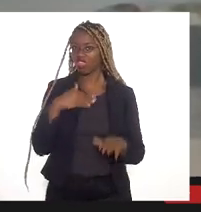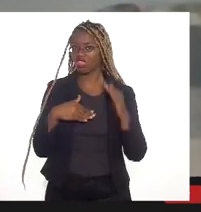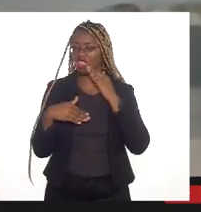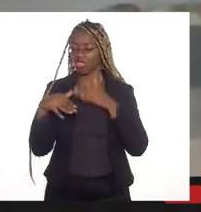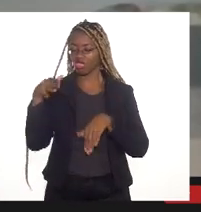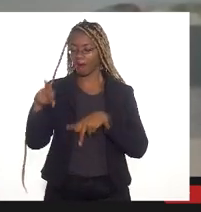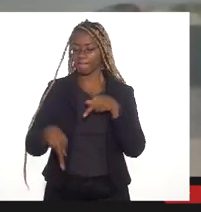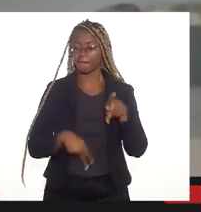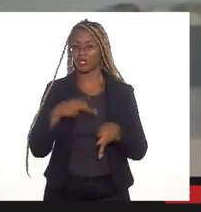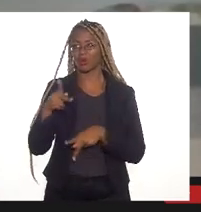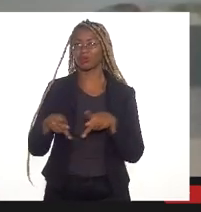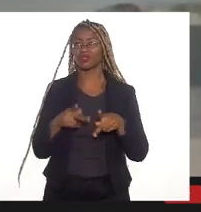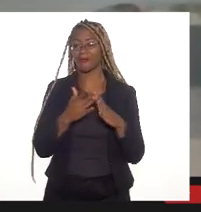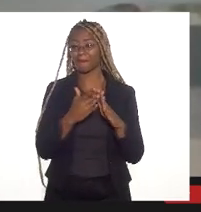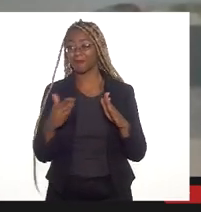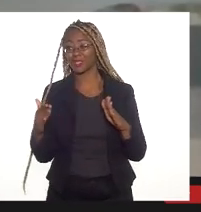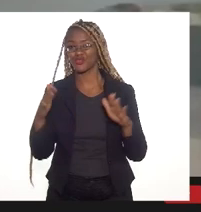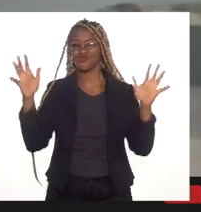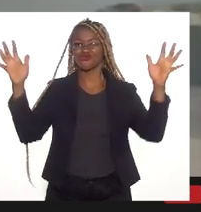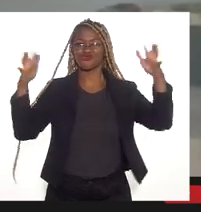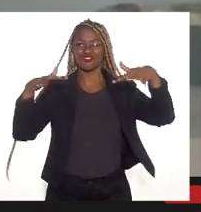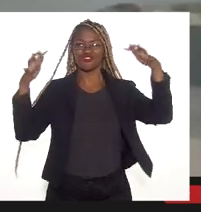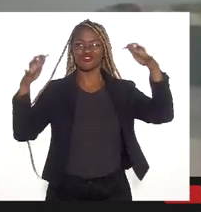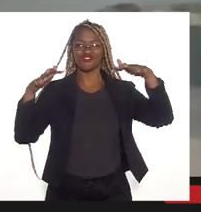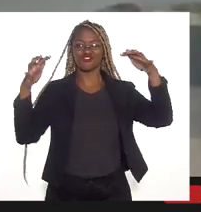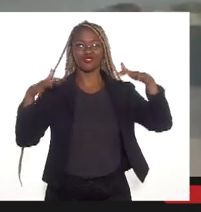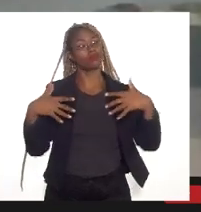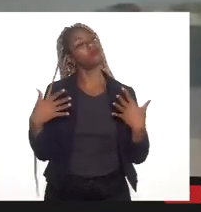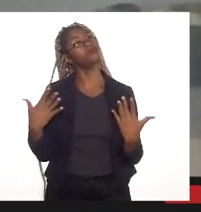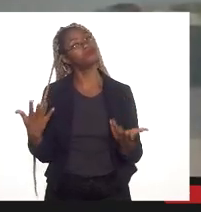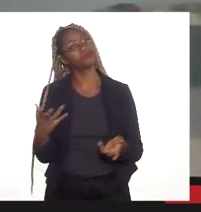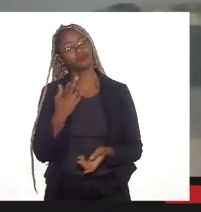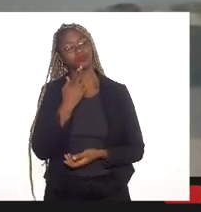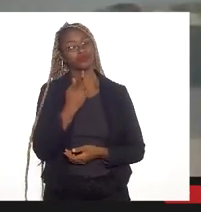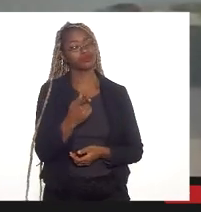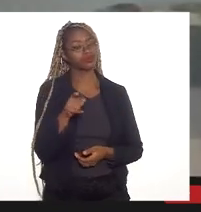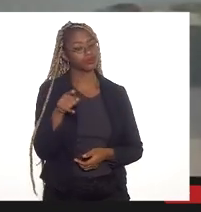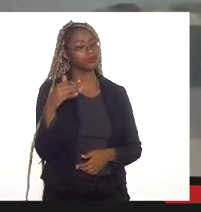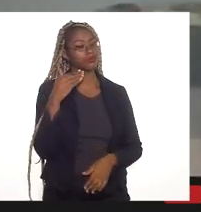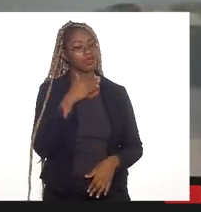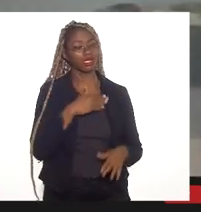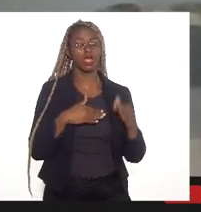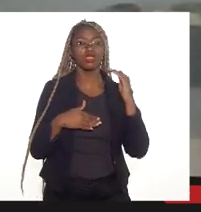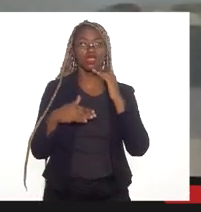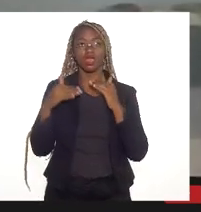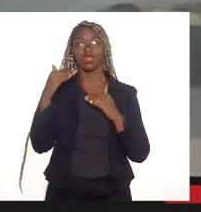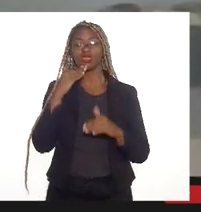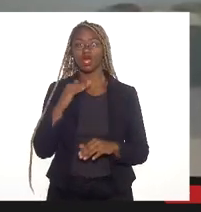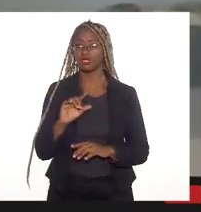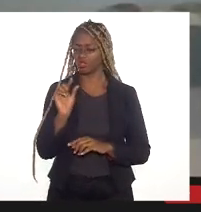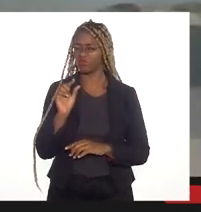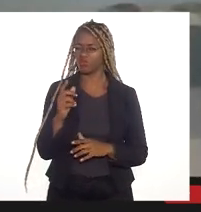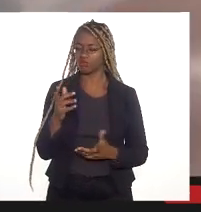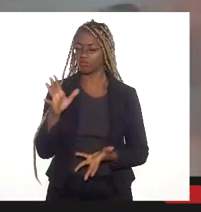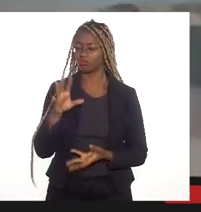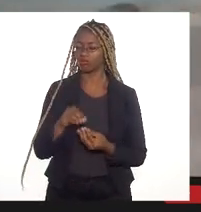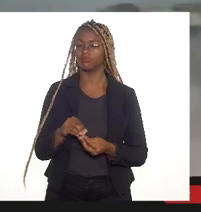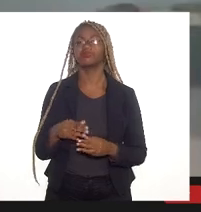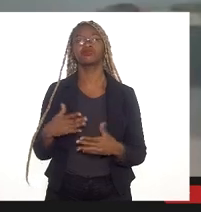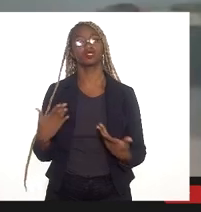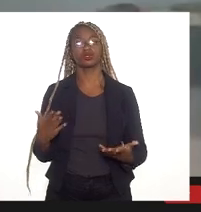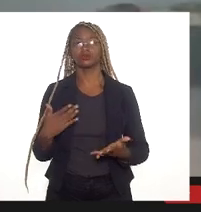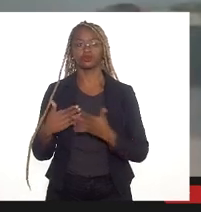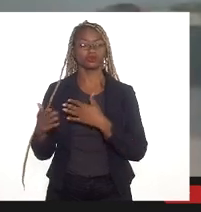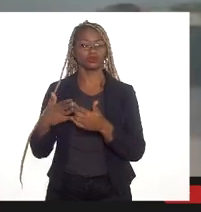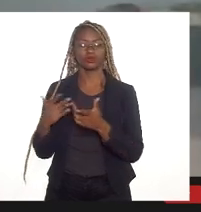população no período de chuva. Então, queria falar um pouquinho sobre esses danos. Independente do que foi